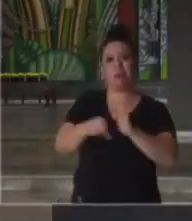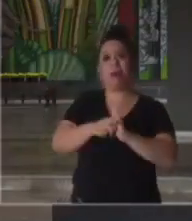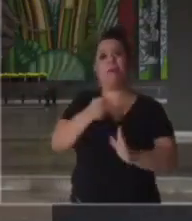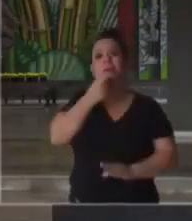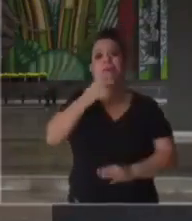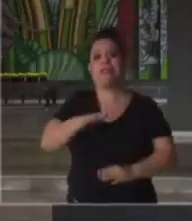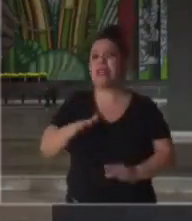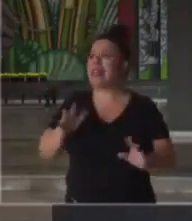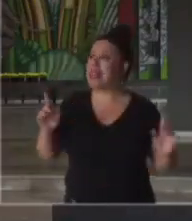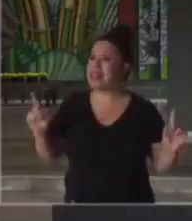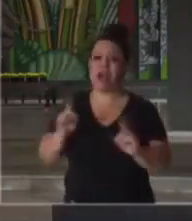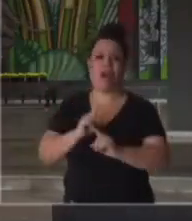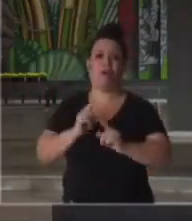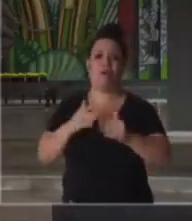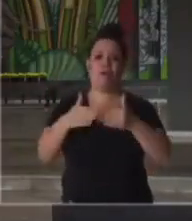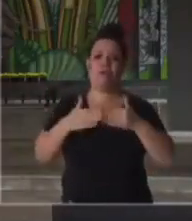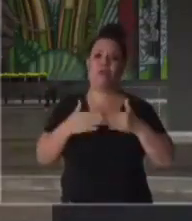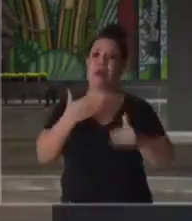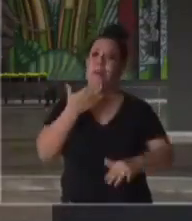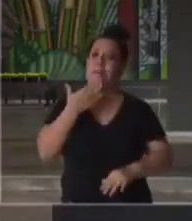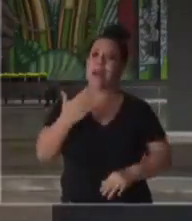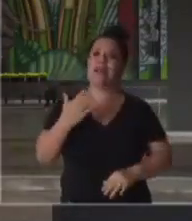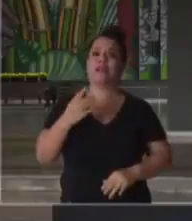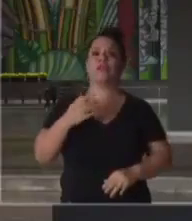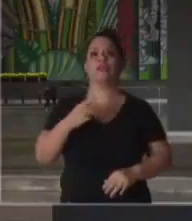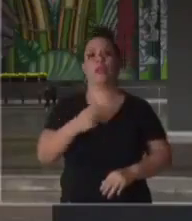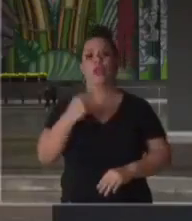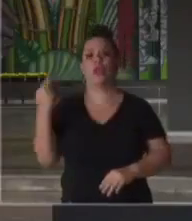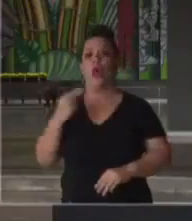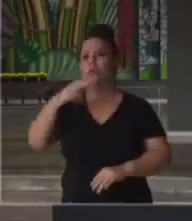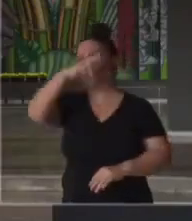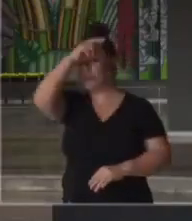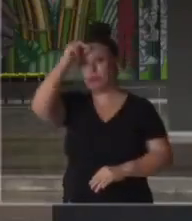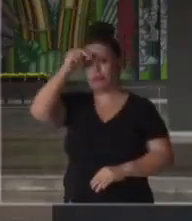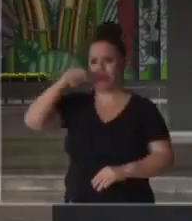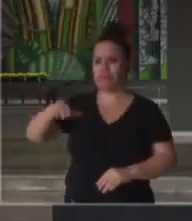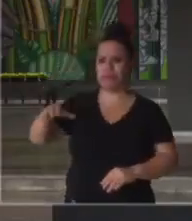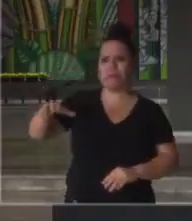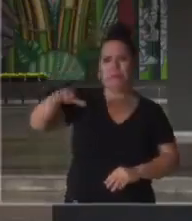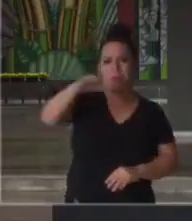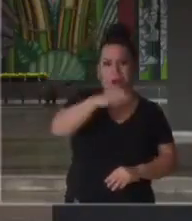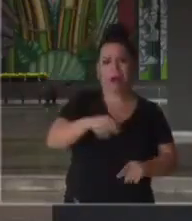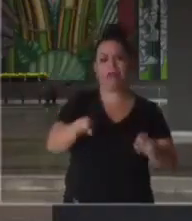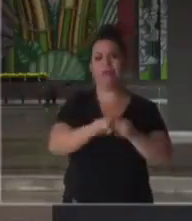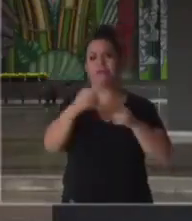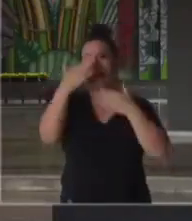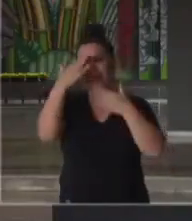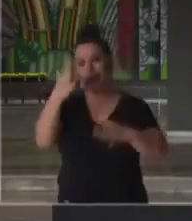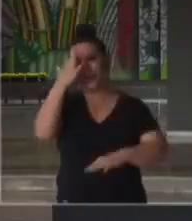É um apelo que eu faço em nome de todos os prefeitos e agradeço a compreensão de todos.